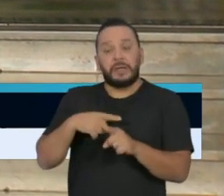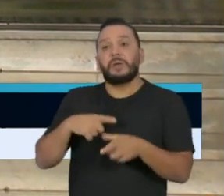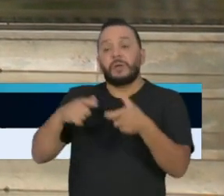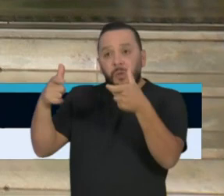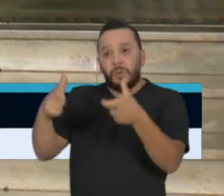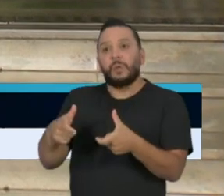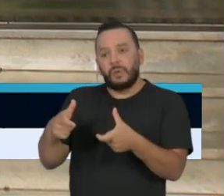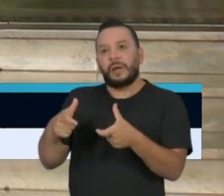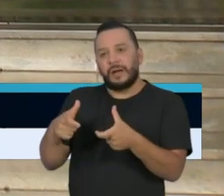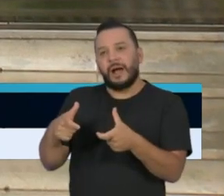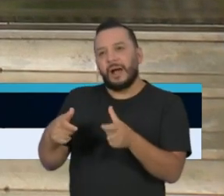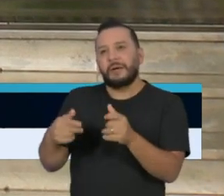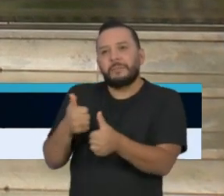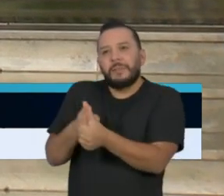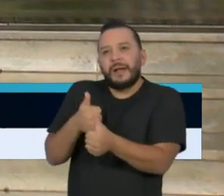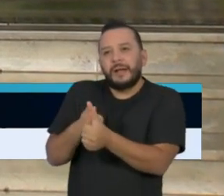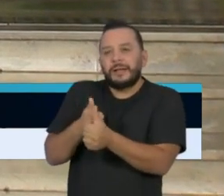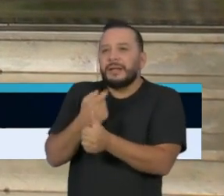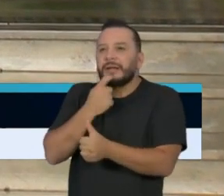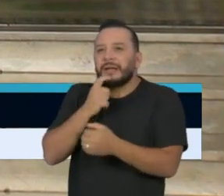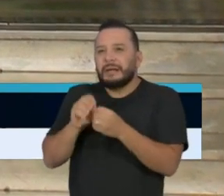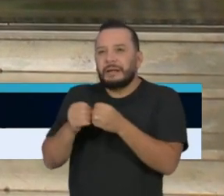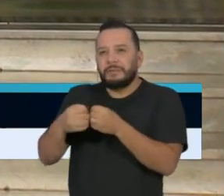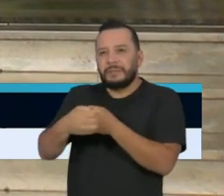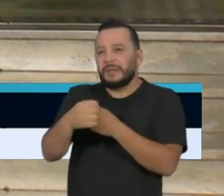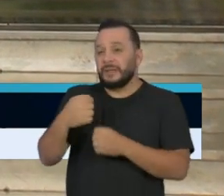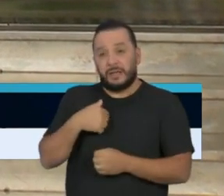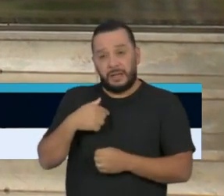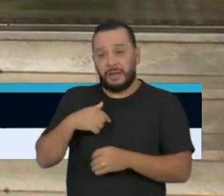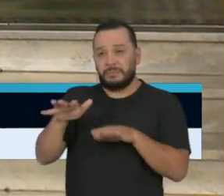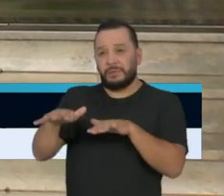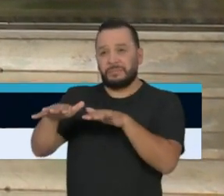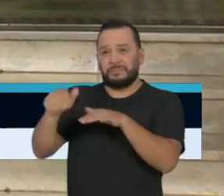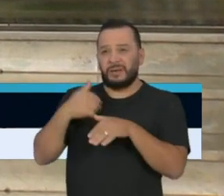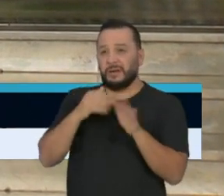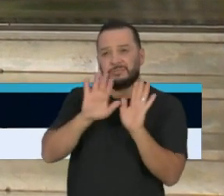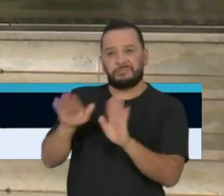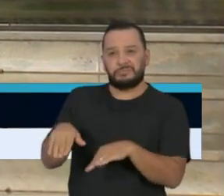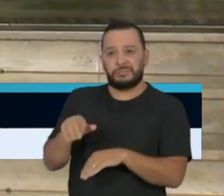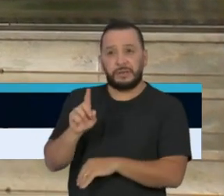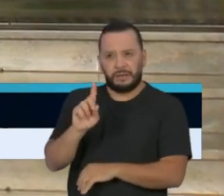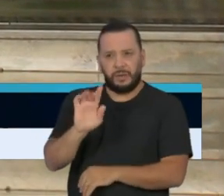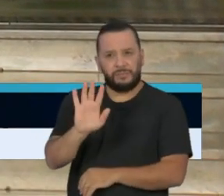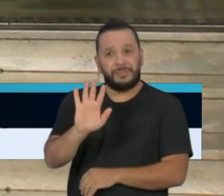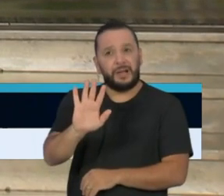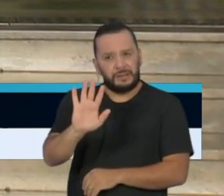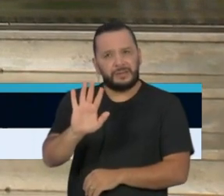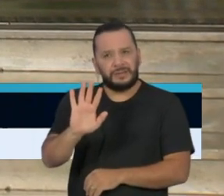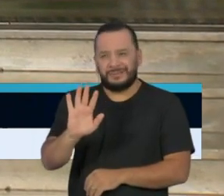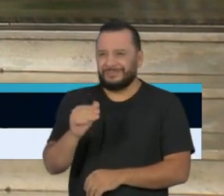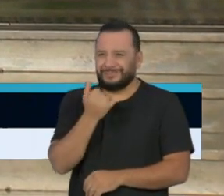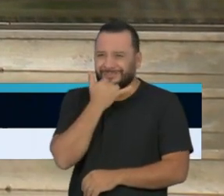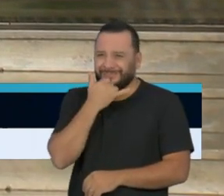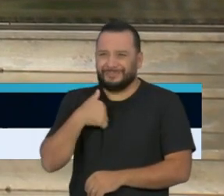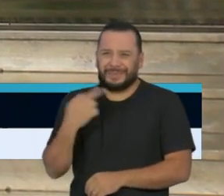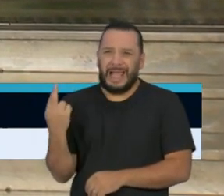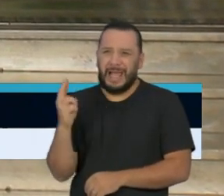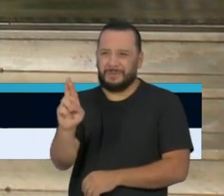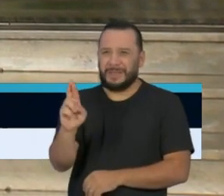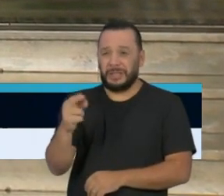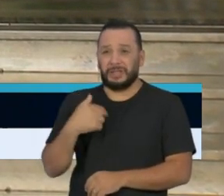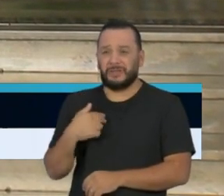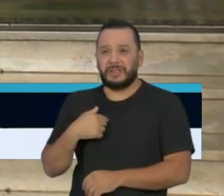metropolitana de Campinas. Eu não quero desmerecer nenhum tipo de manifestação, mas não vejo representatividade